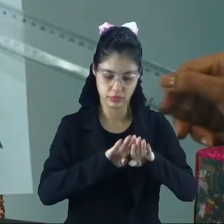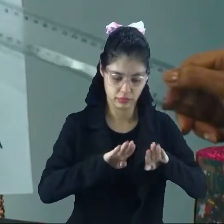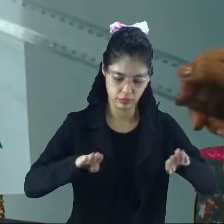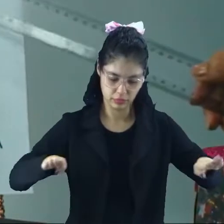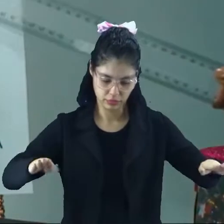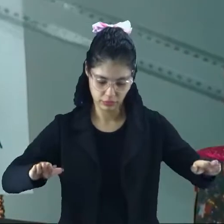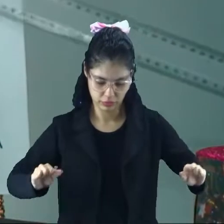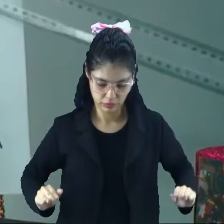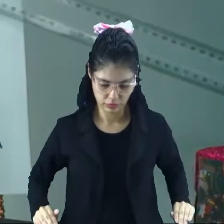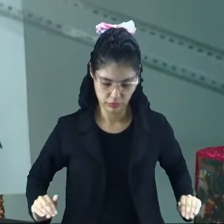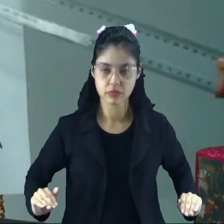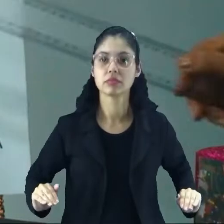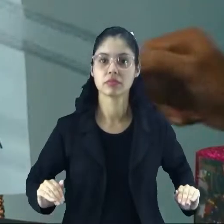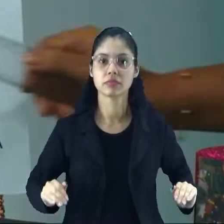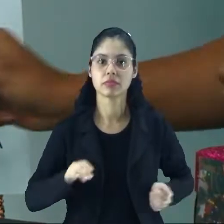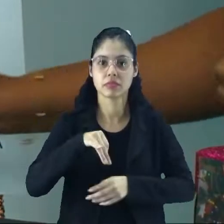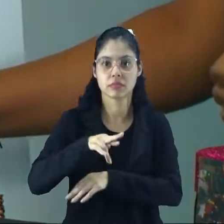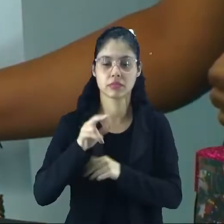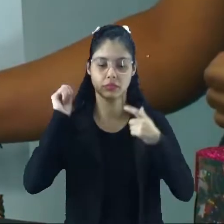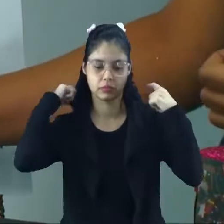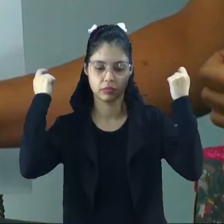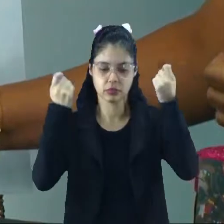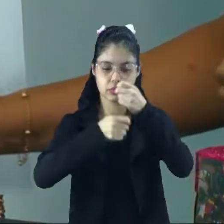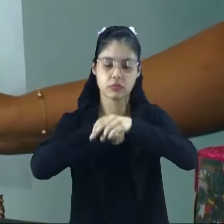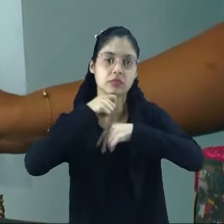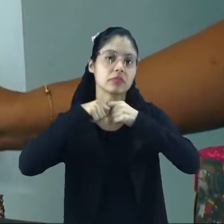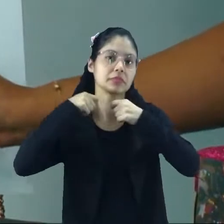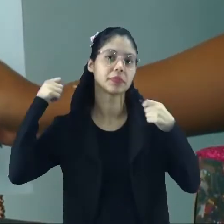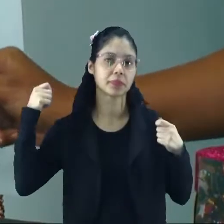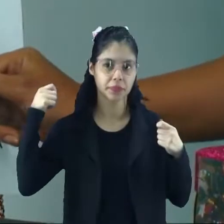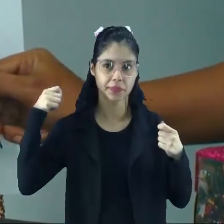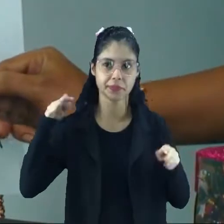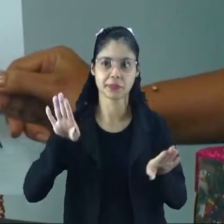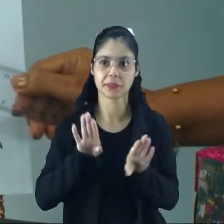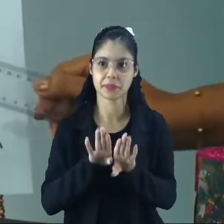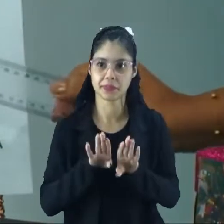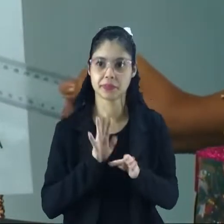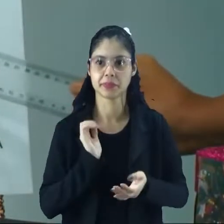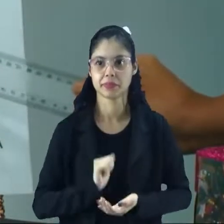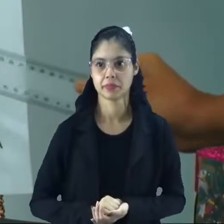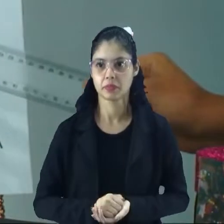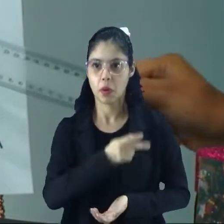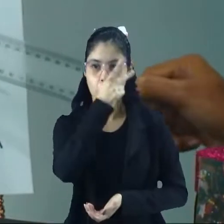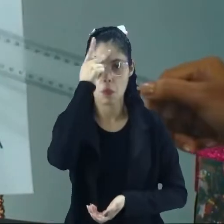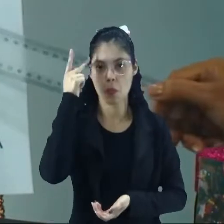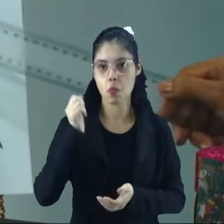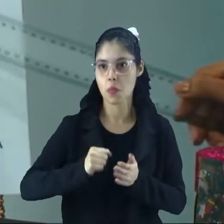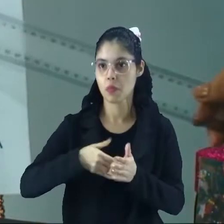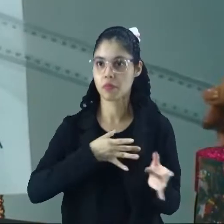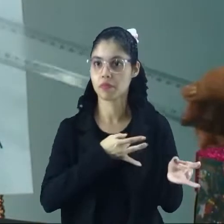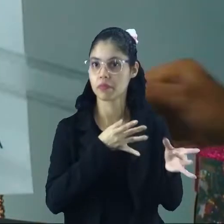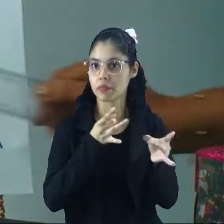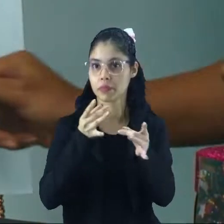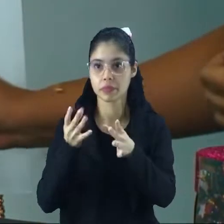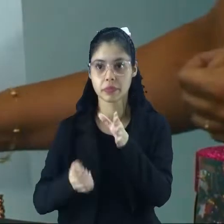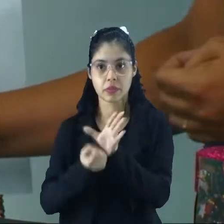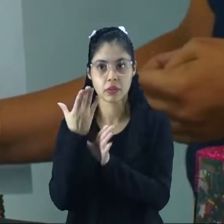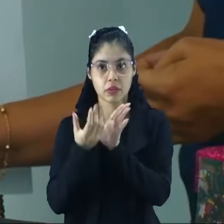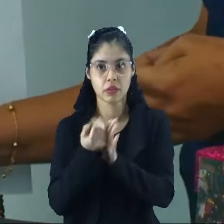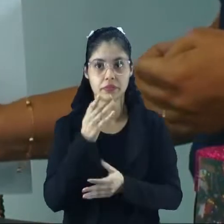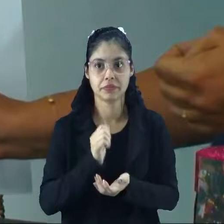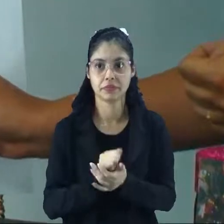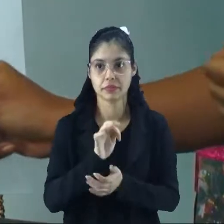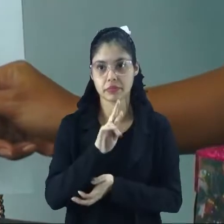tapetes, mantas e cachecóis. Muitas pessoas vendem esses